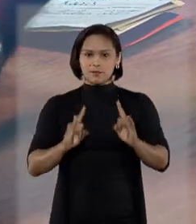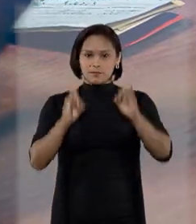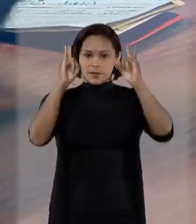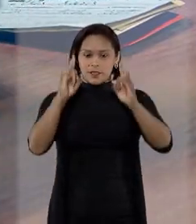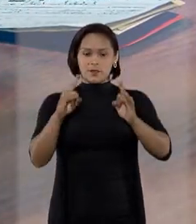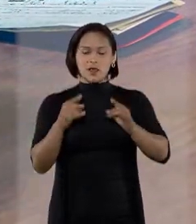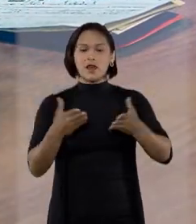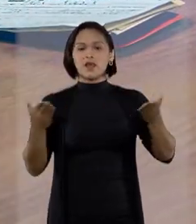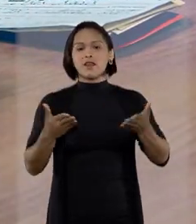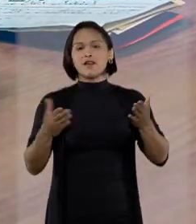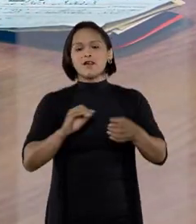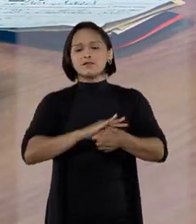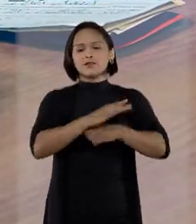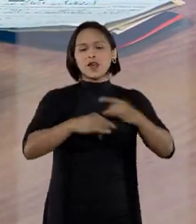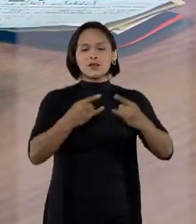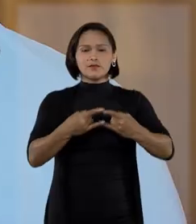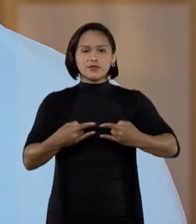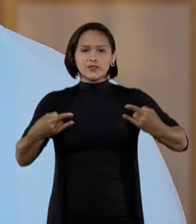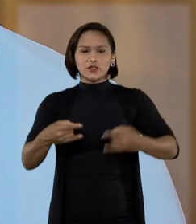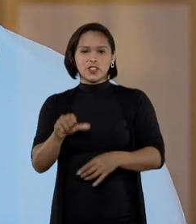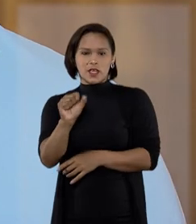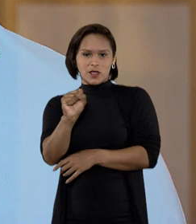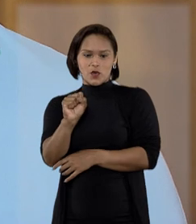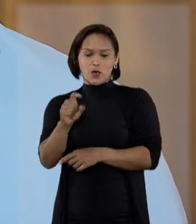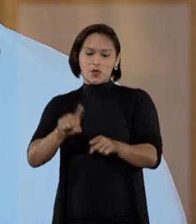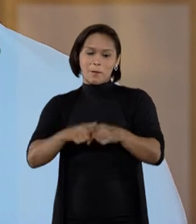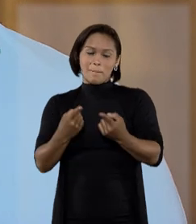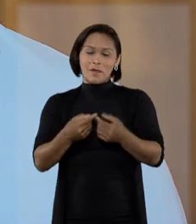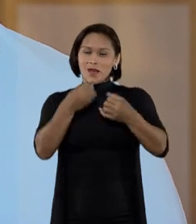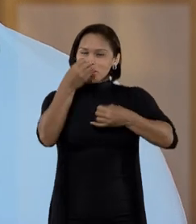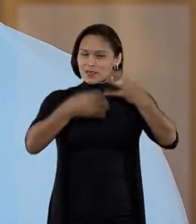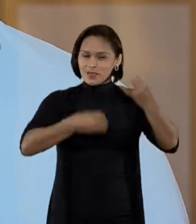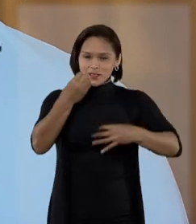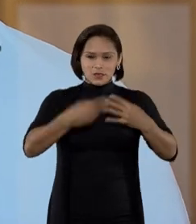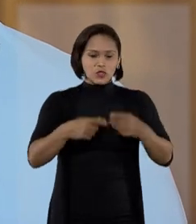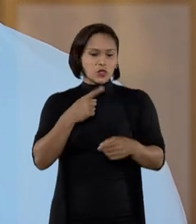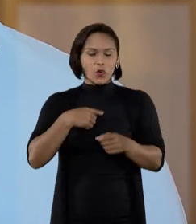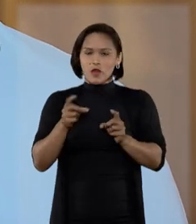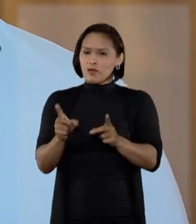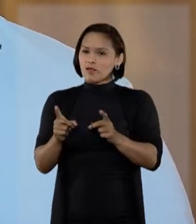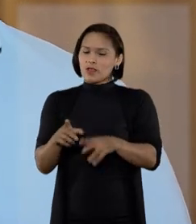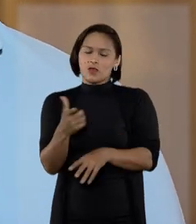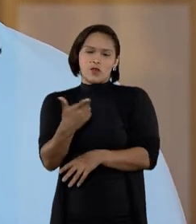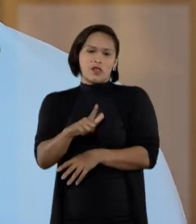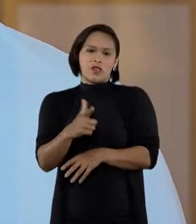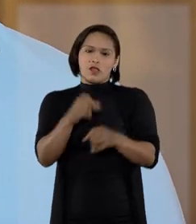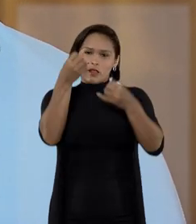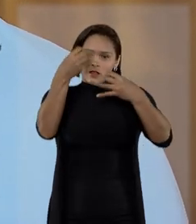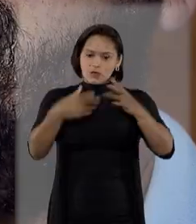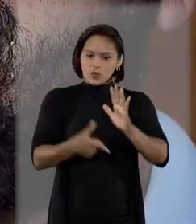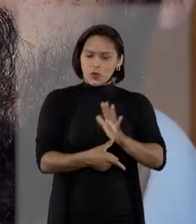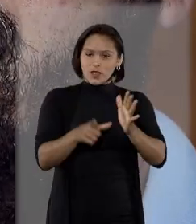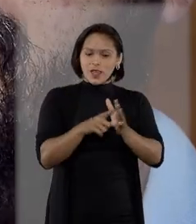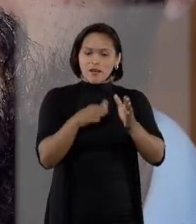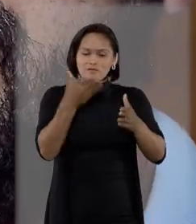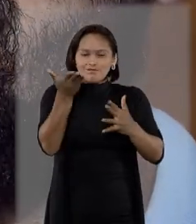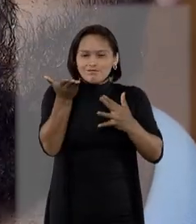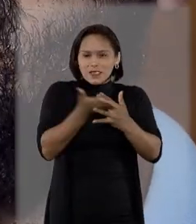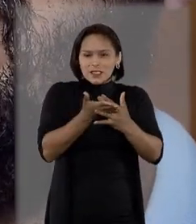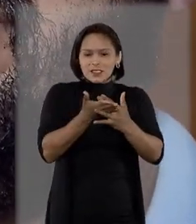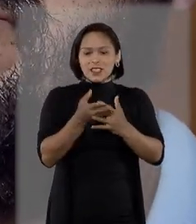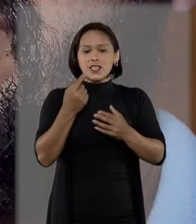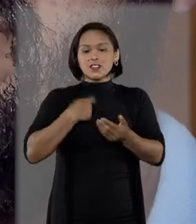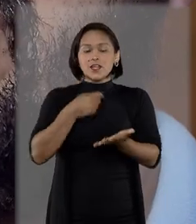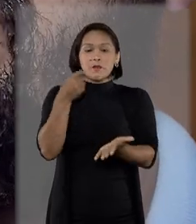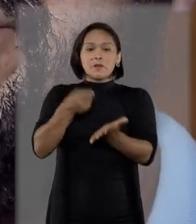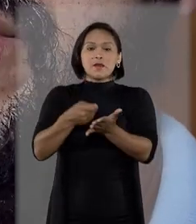fechar o negócio, ele passou oito cheques. Mas ele disse que o corretor não explicou que mais da metade deles eram referentes aos